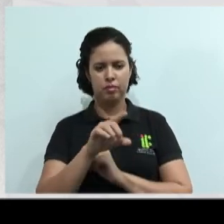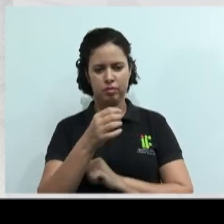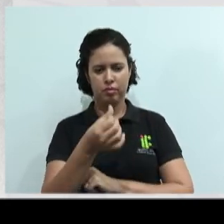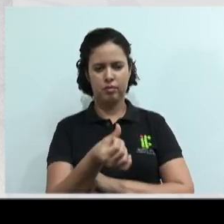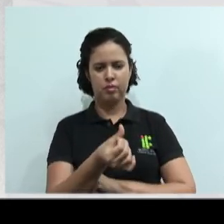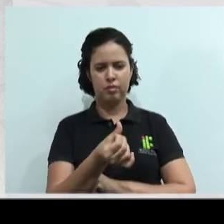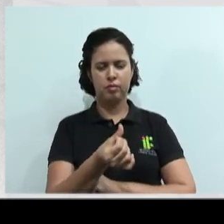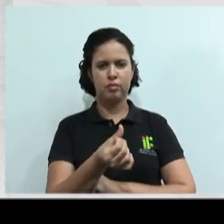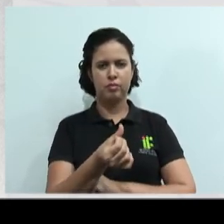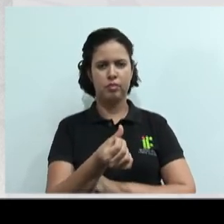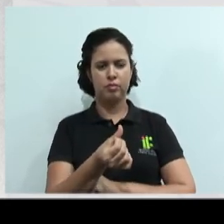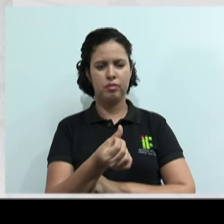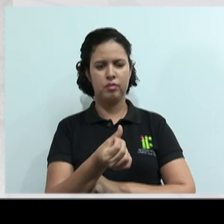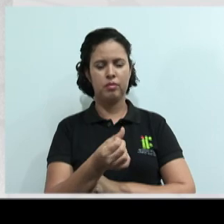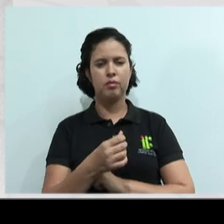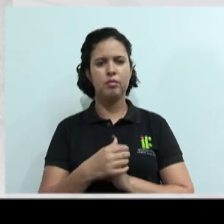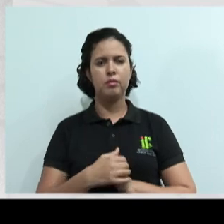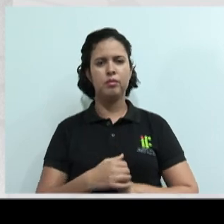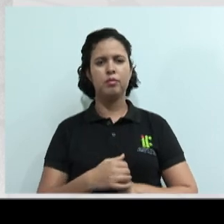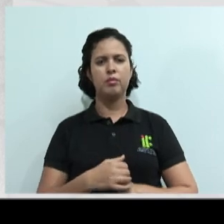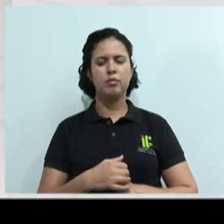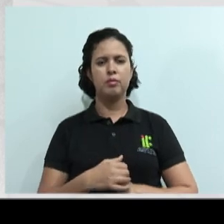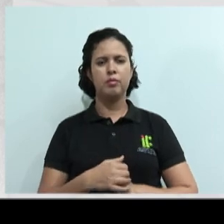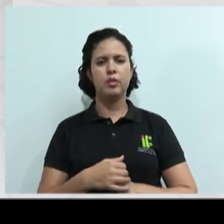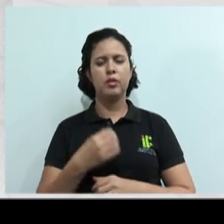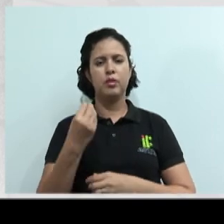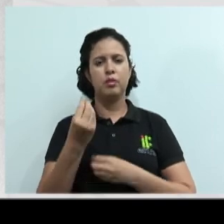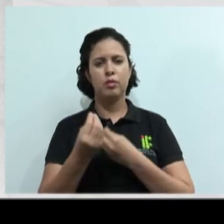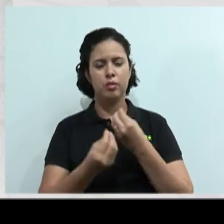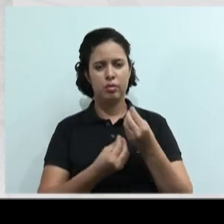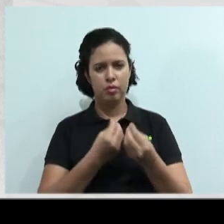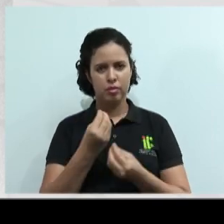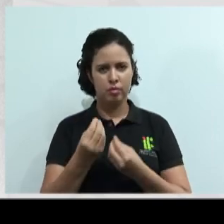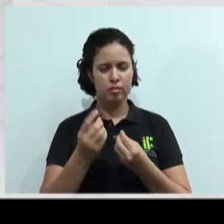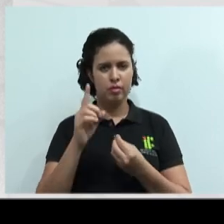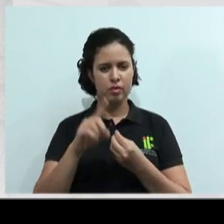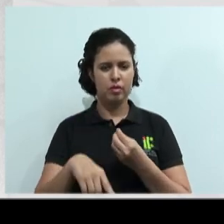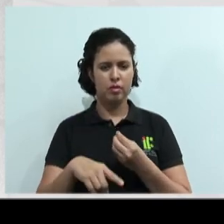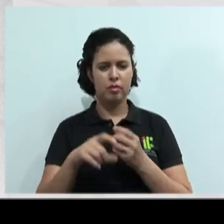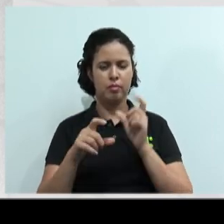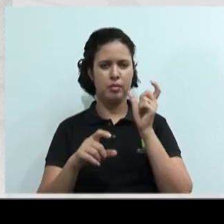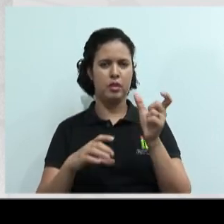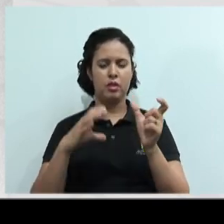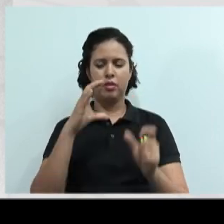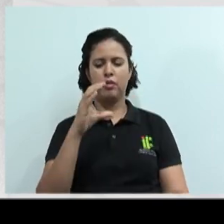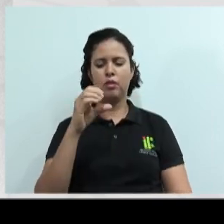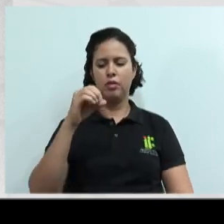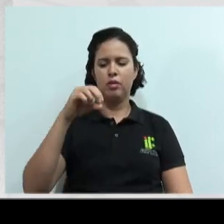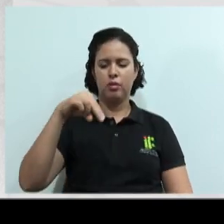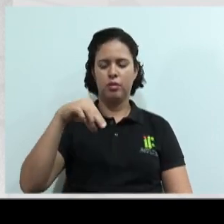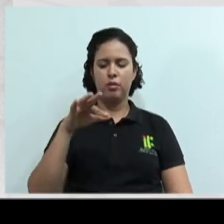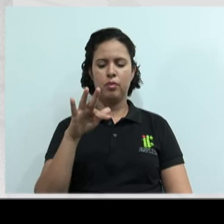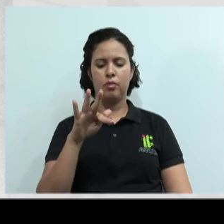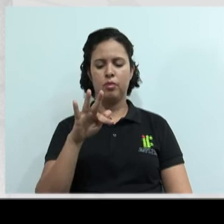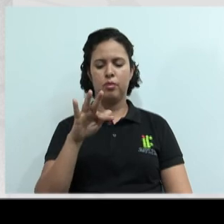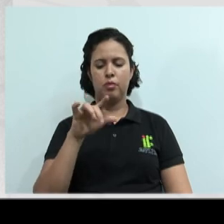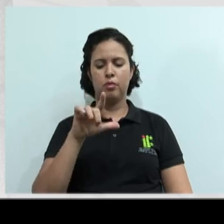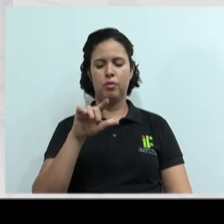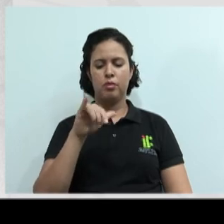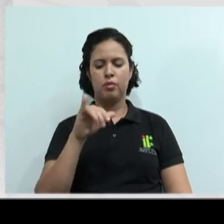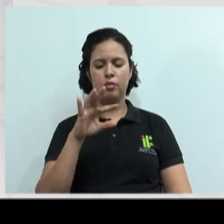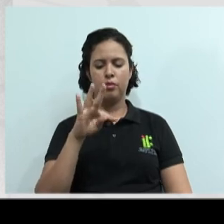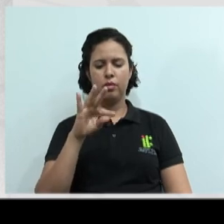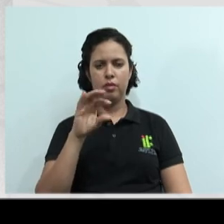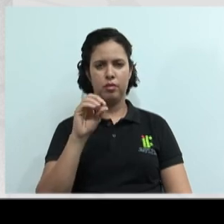E a questão 6 diz assim, Como é definido conflito no dicionário da língua portuguesa?